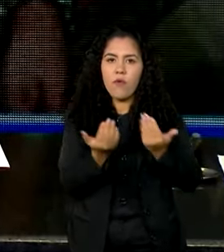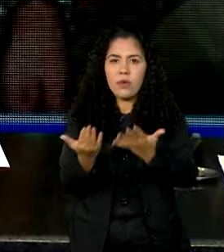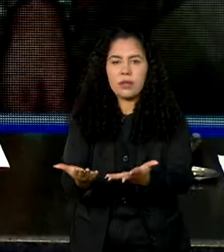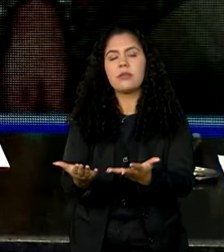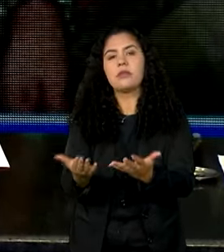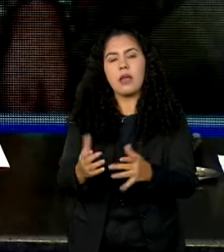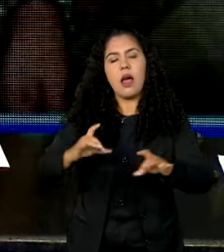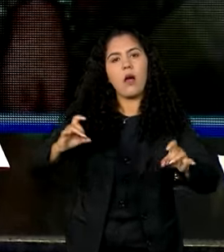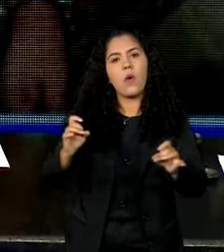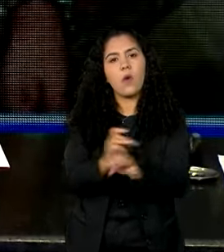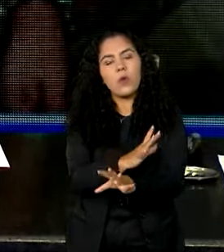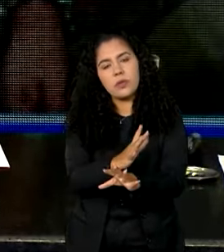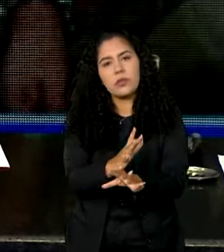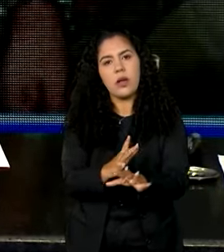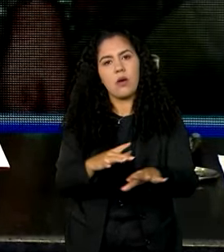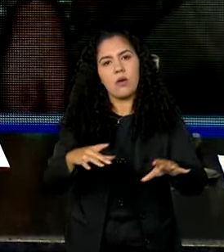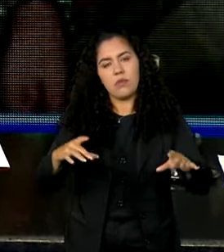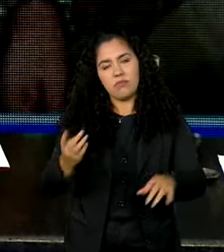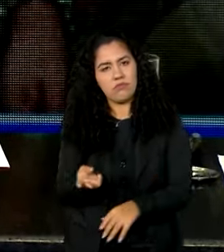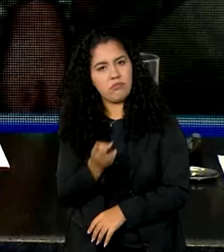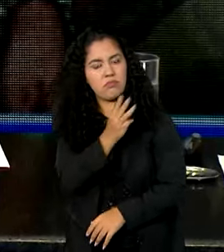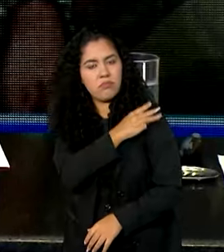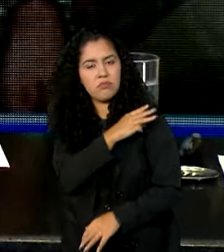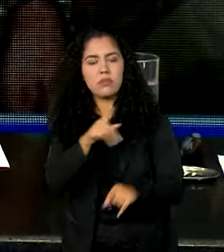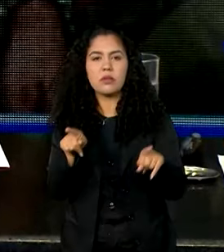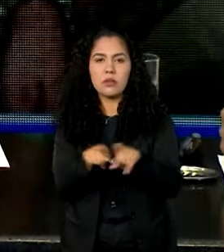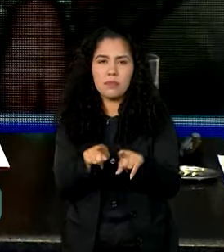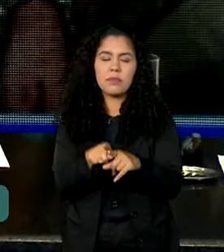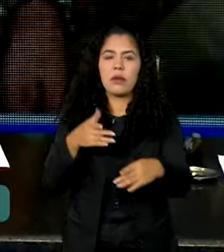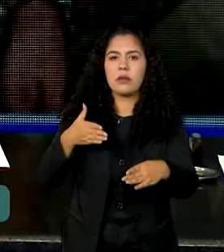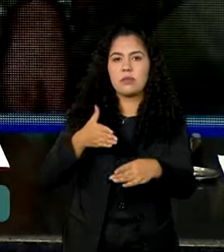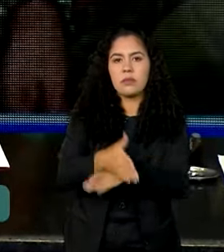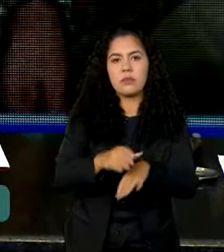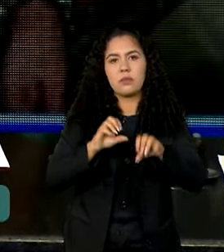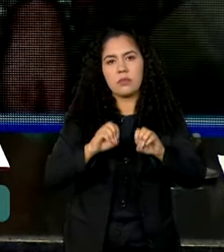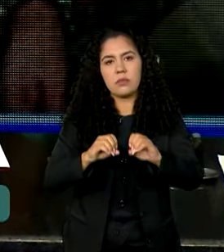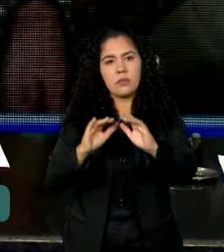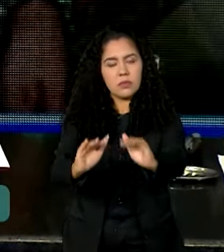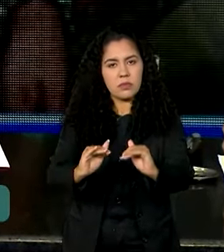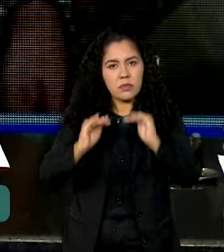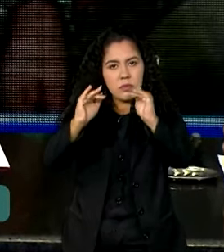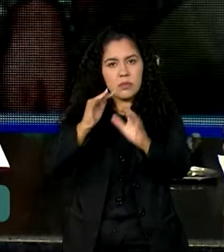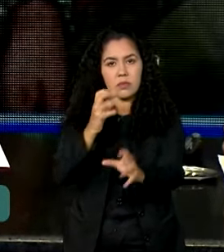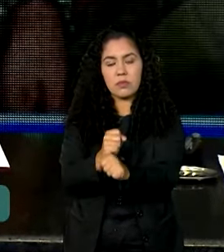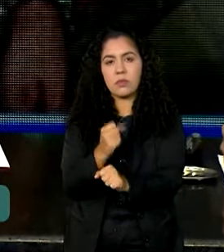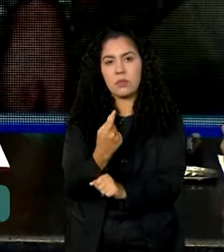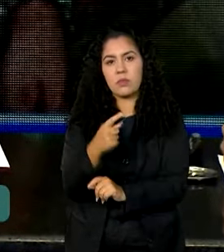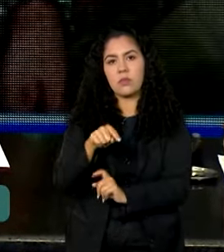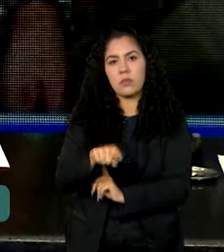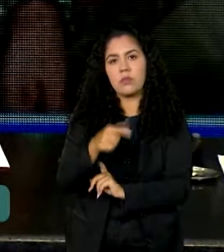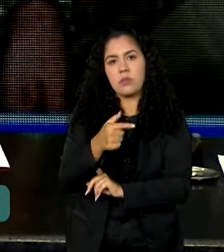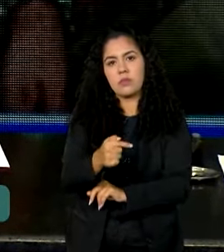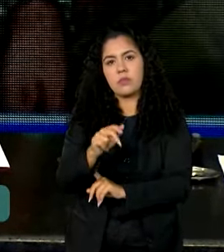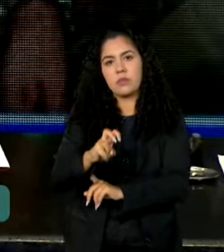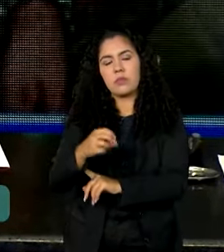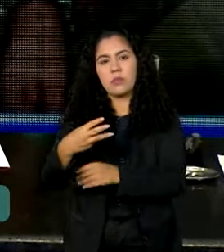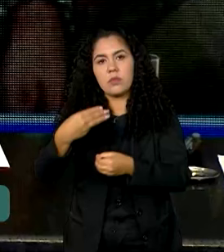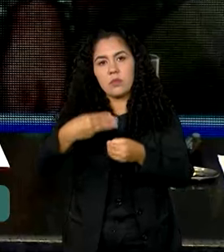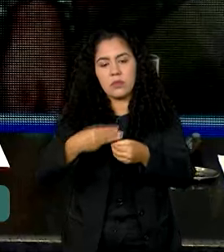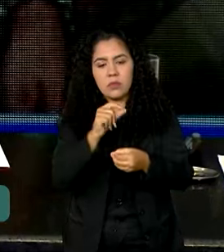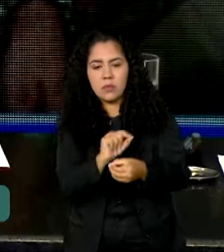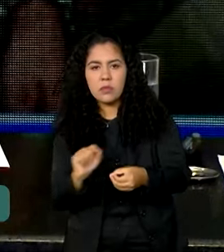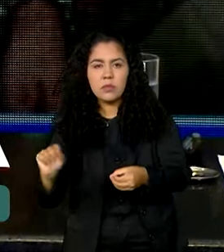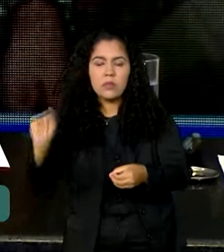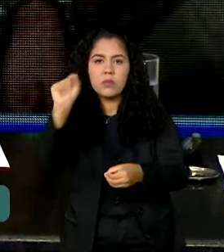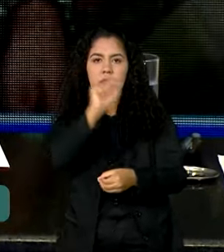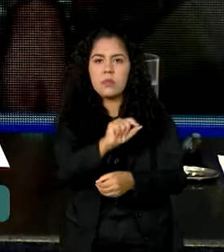médio, mas também o acesso à educação superior. E são 1.753 municípios com a perspectiva de ampliação,